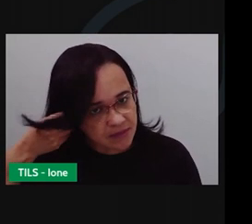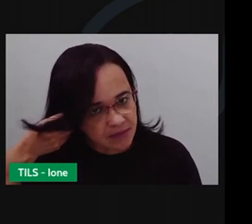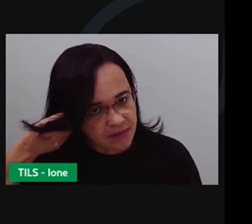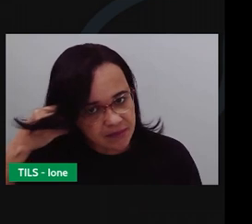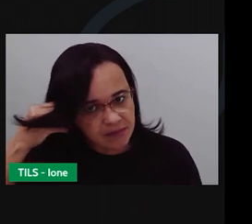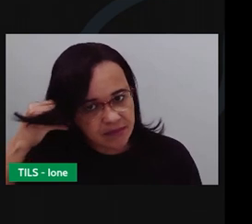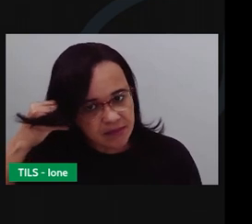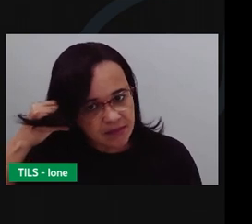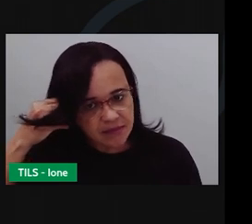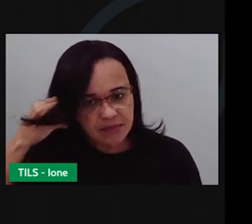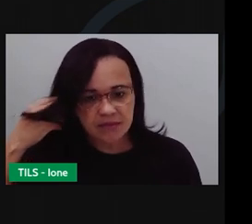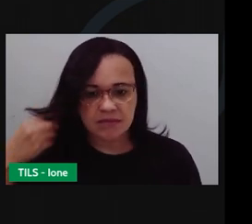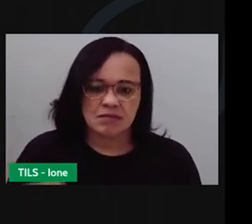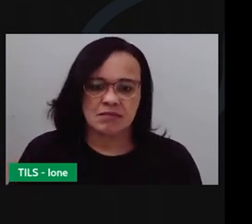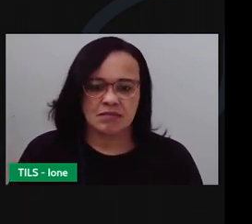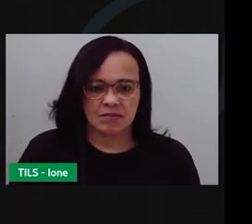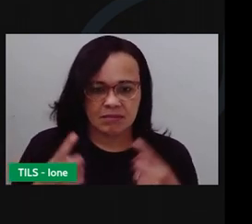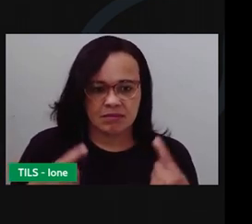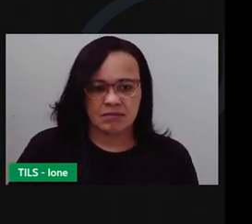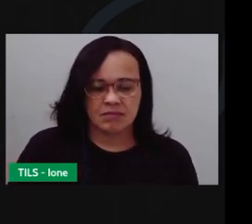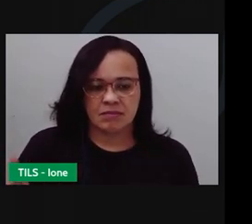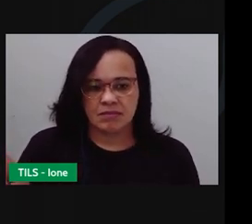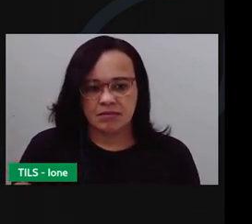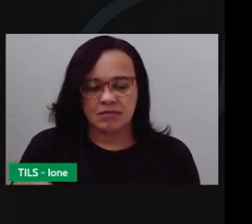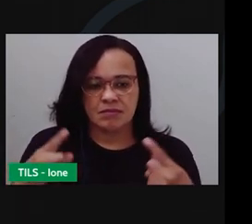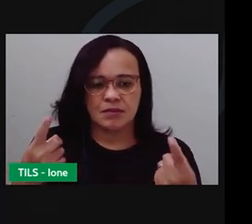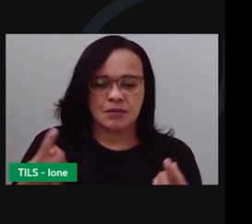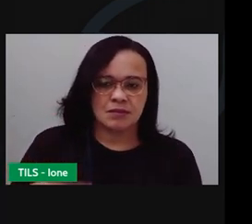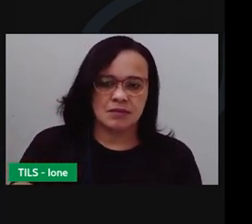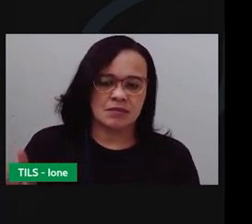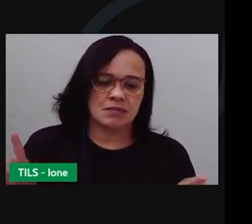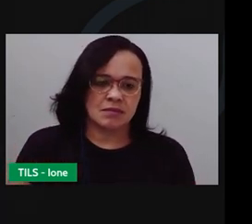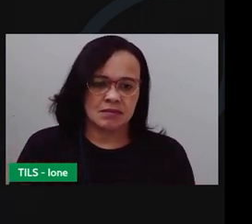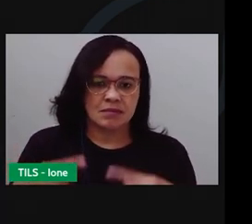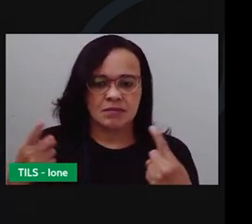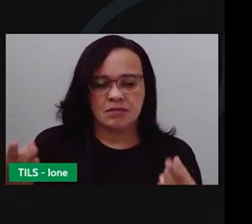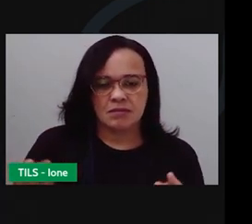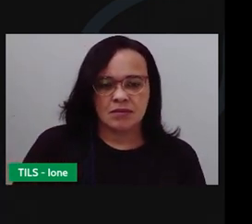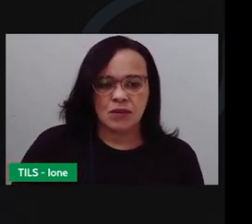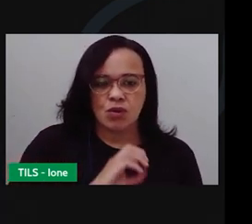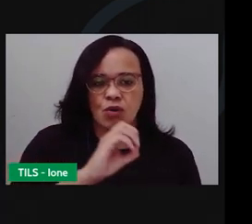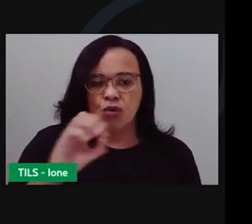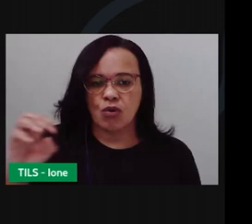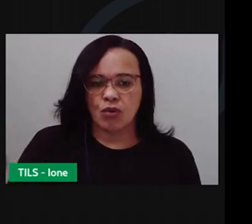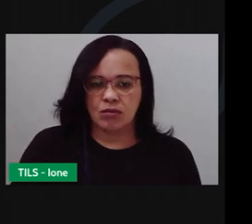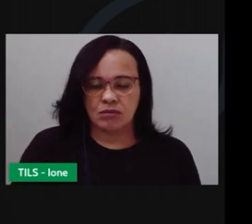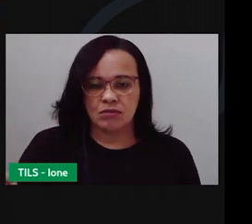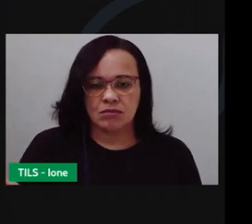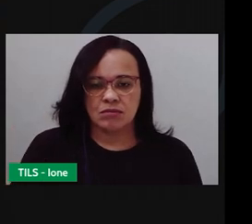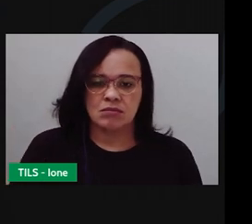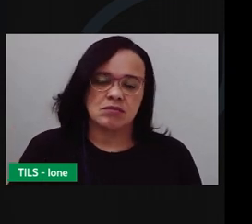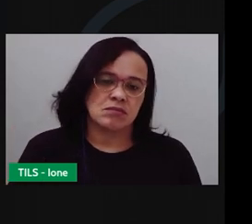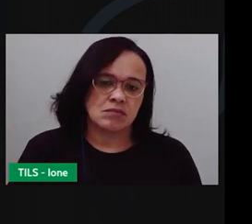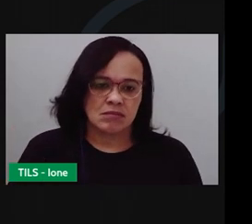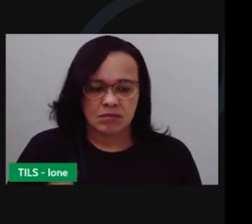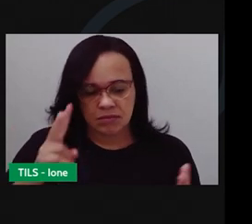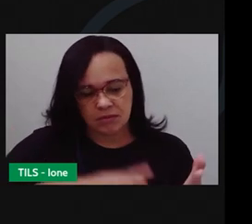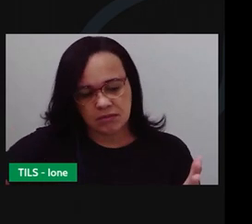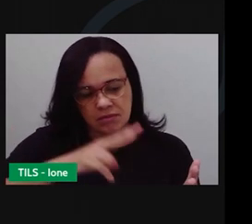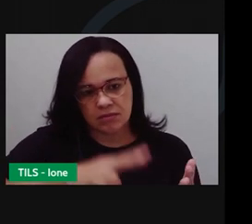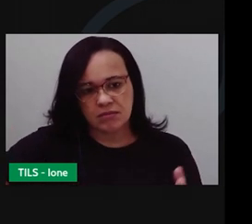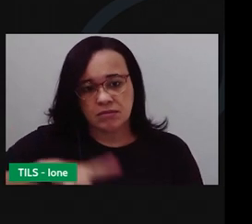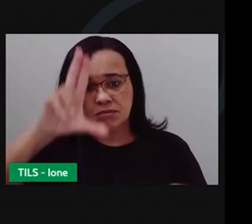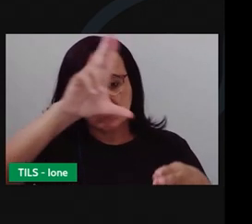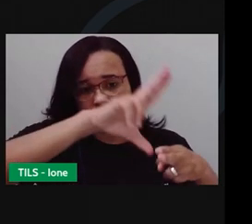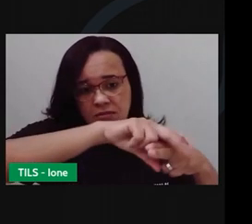fala literatura de cordel